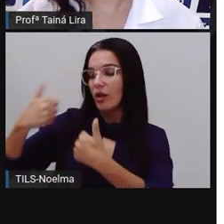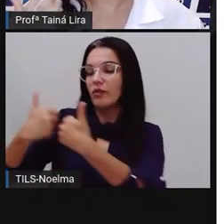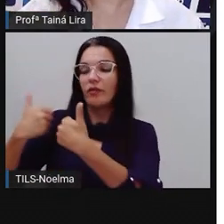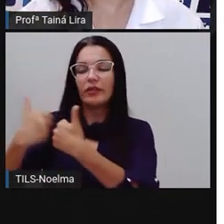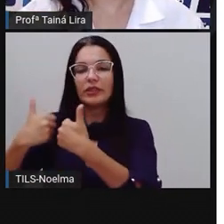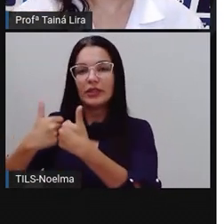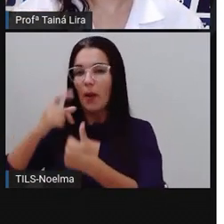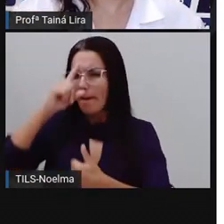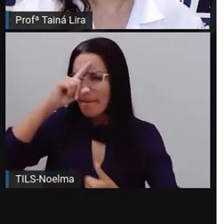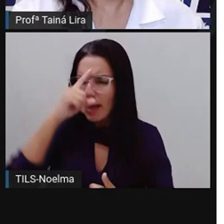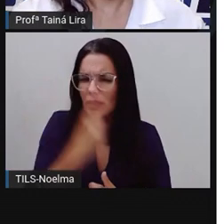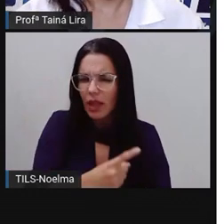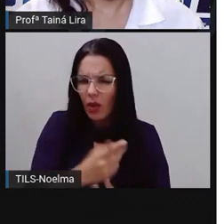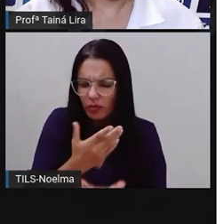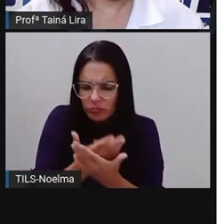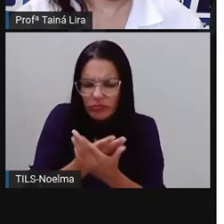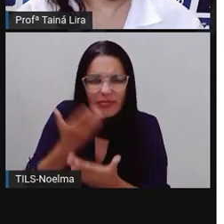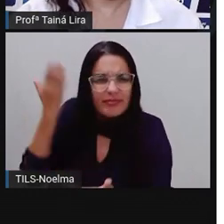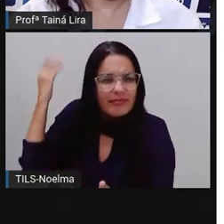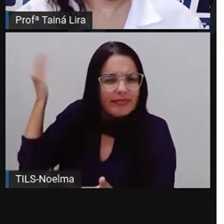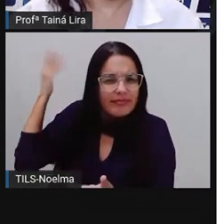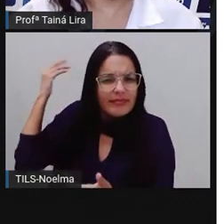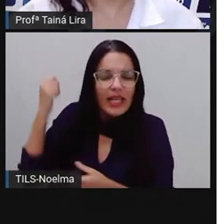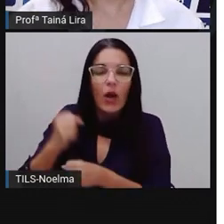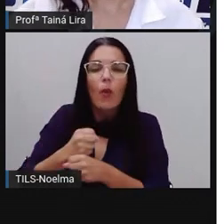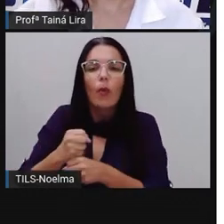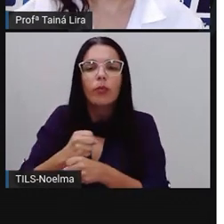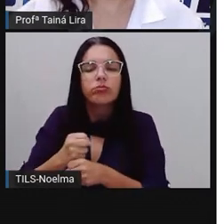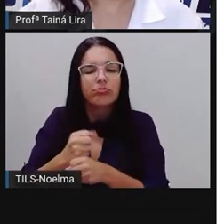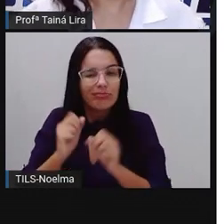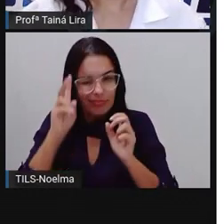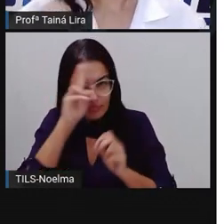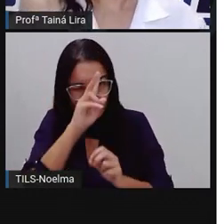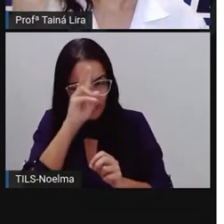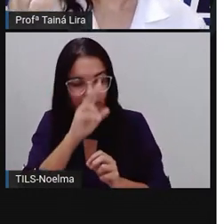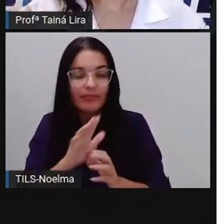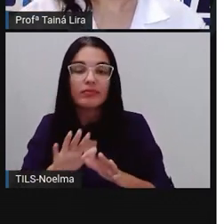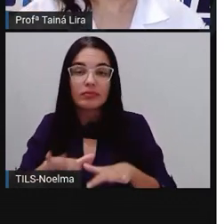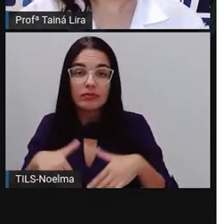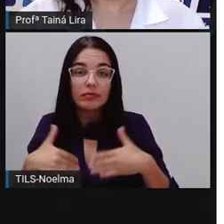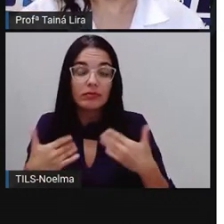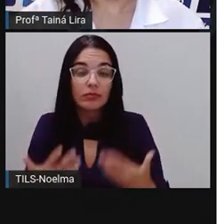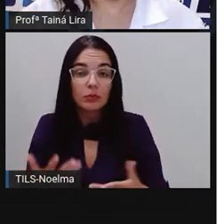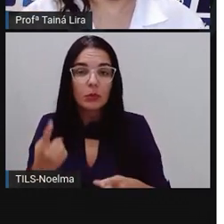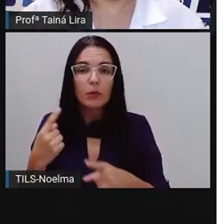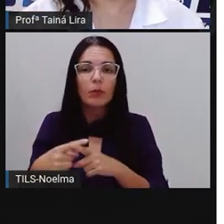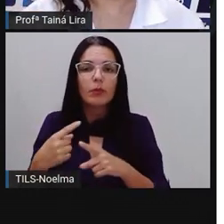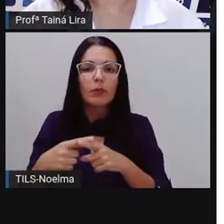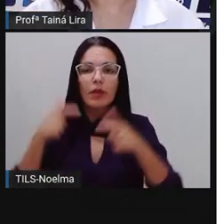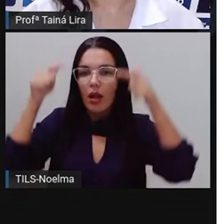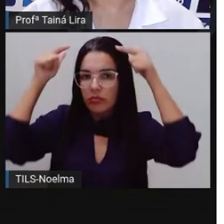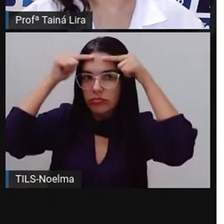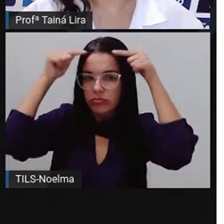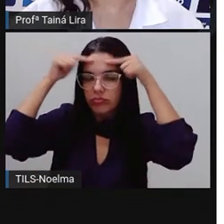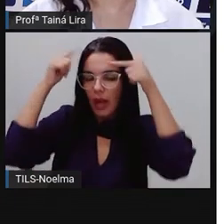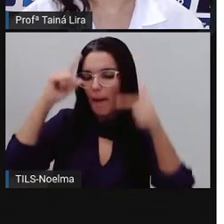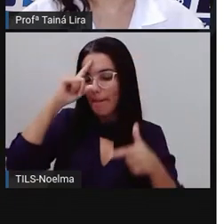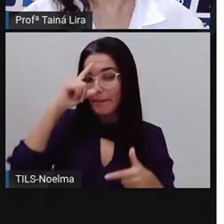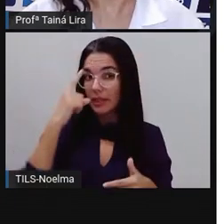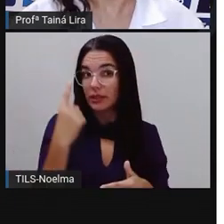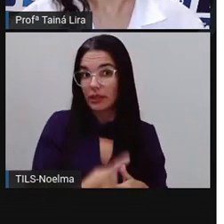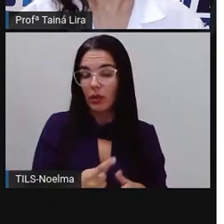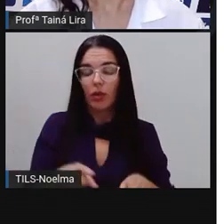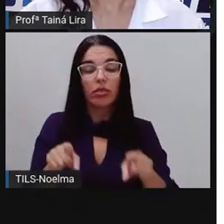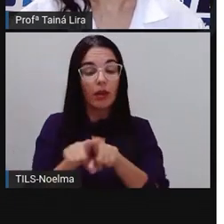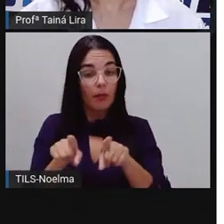que nós lemos lá no início do nosso ano letivo. Lembram? Porque o Reizinho Mandão também é uma história